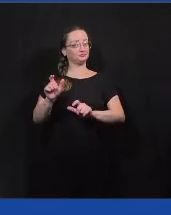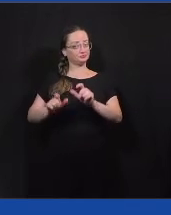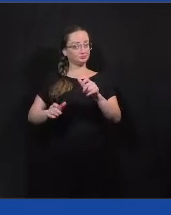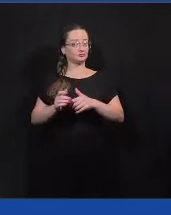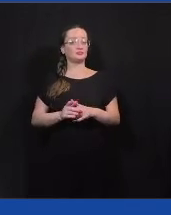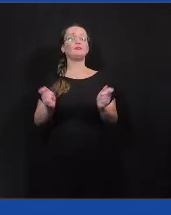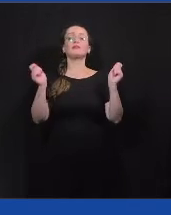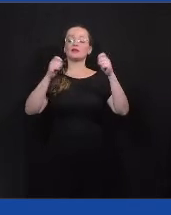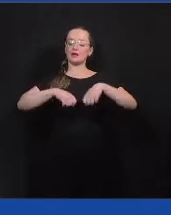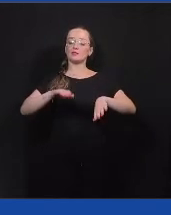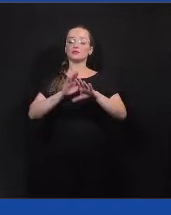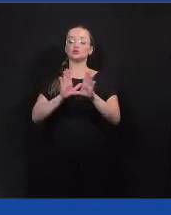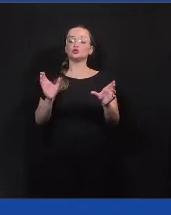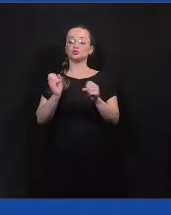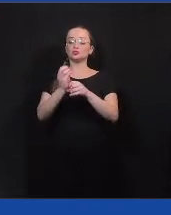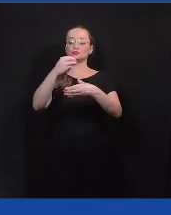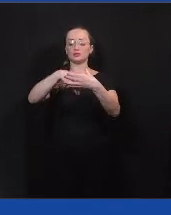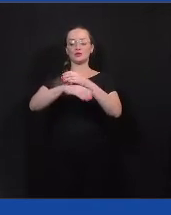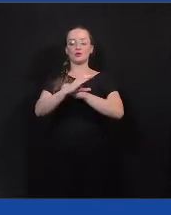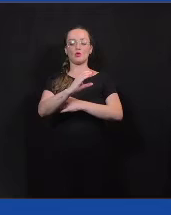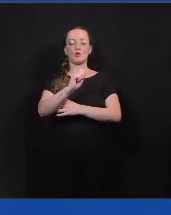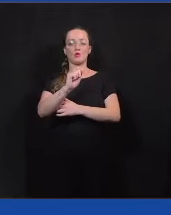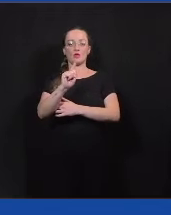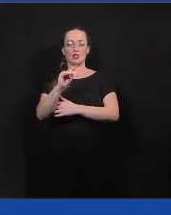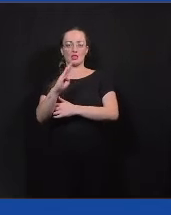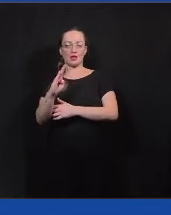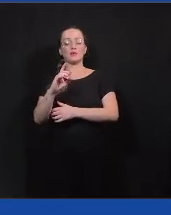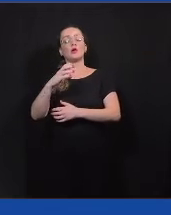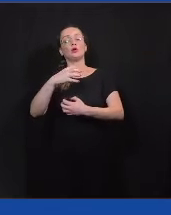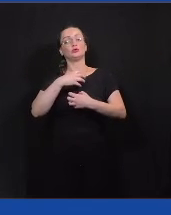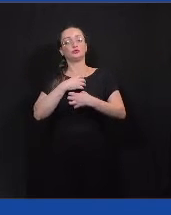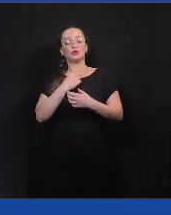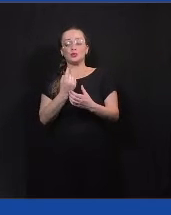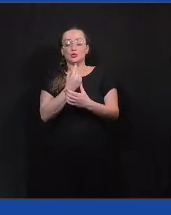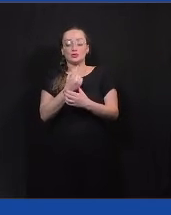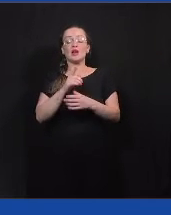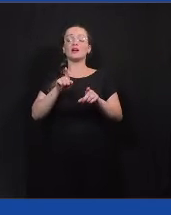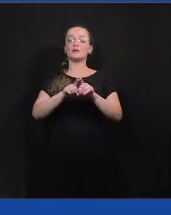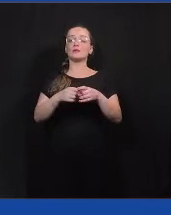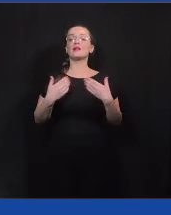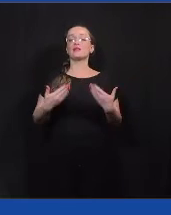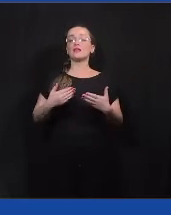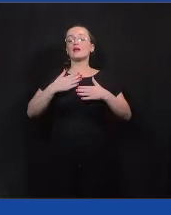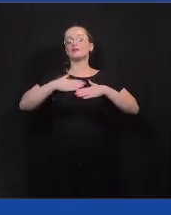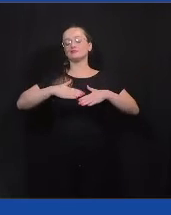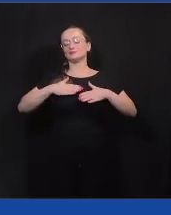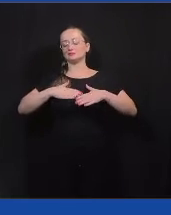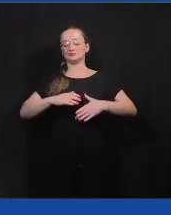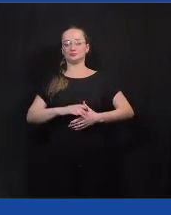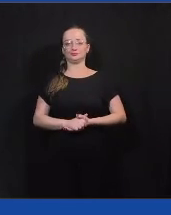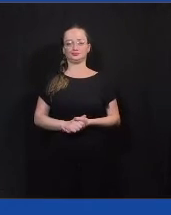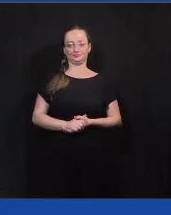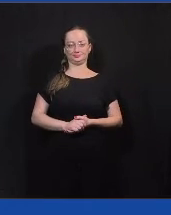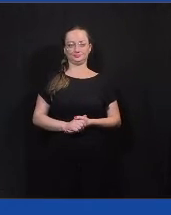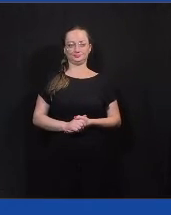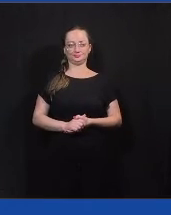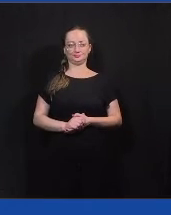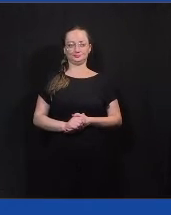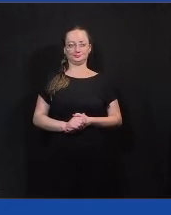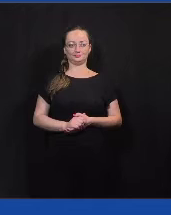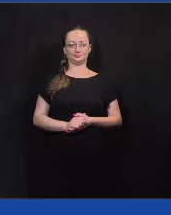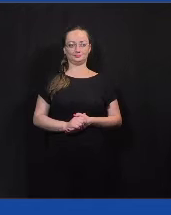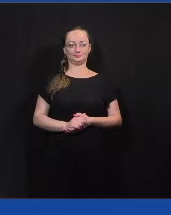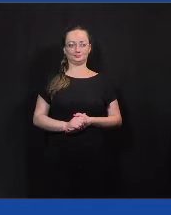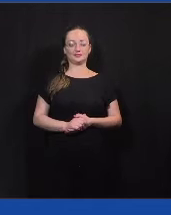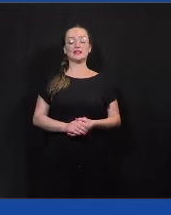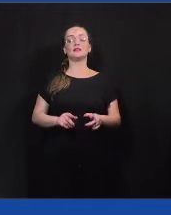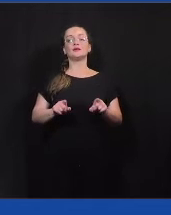do Colab de uma forma bem gamificada, mais leve, mais tranquila ali. Ao mesmo tempo, agora, com o Lab Cidadania, a gente